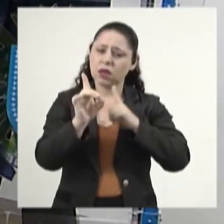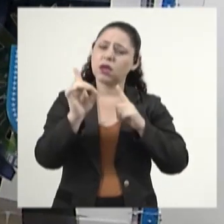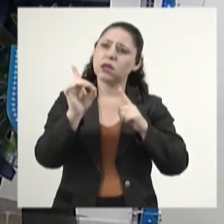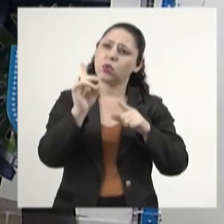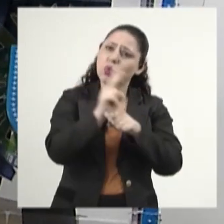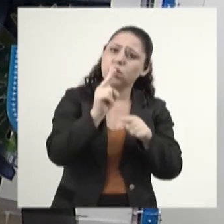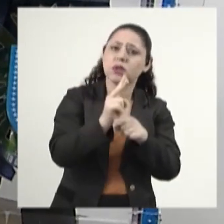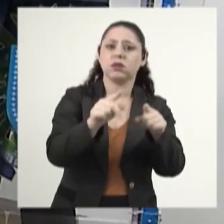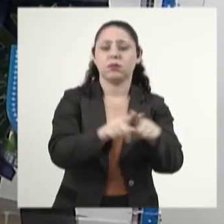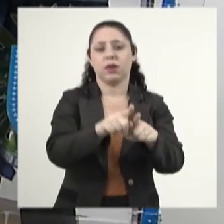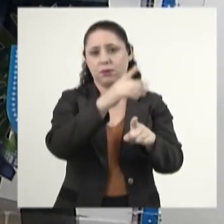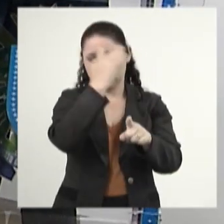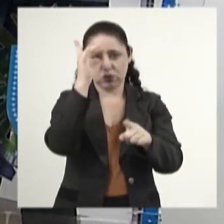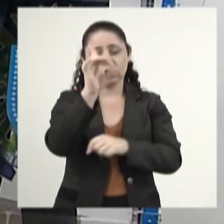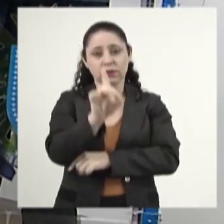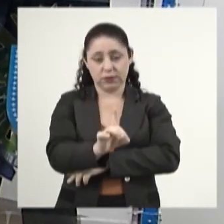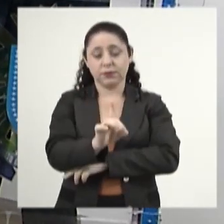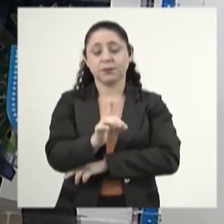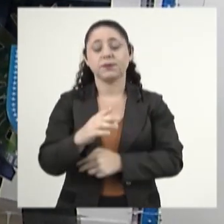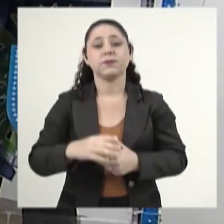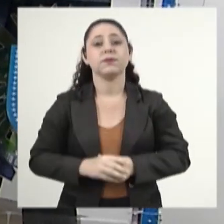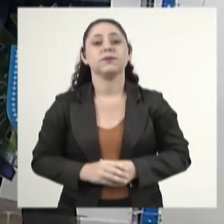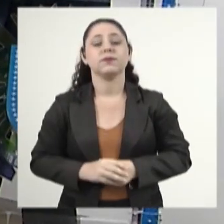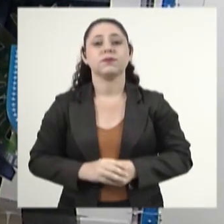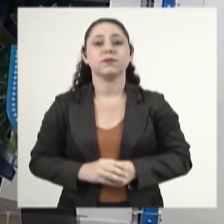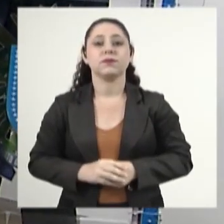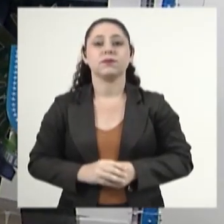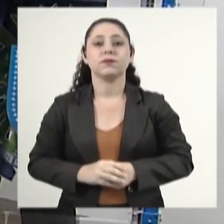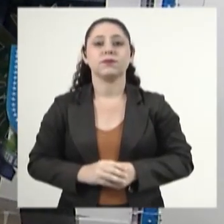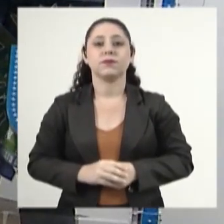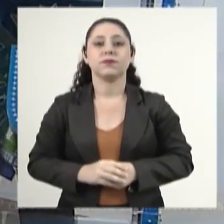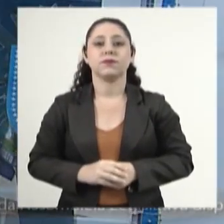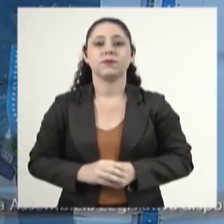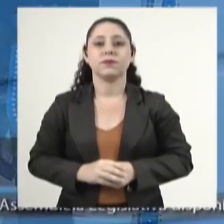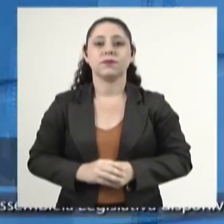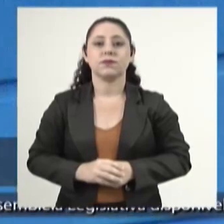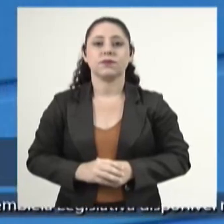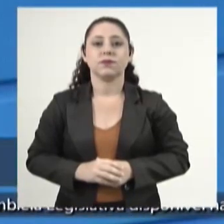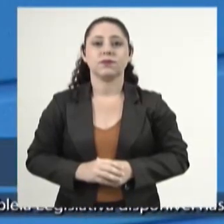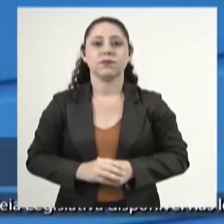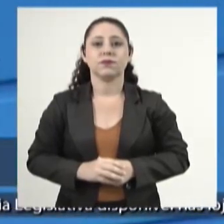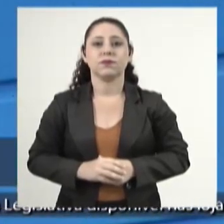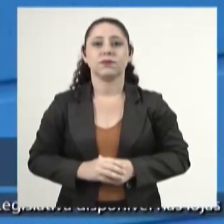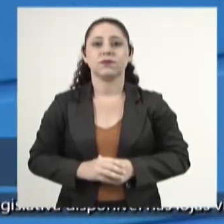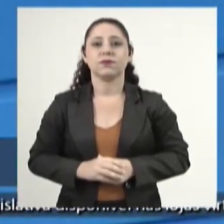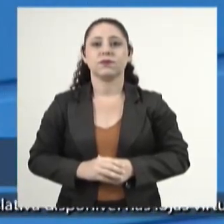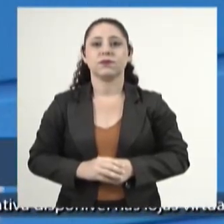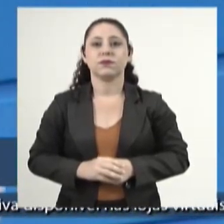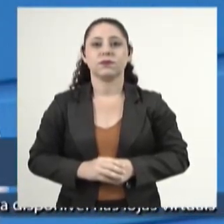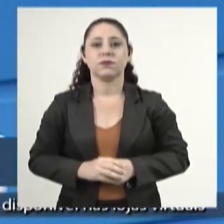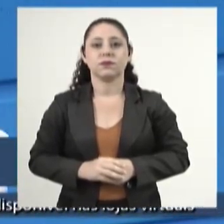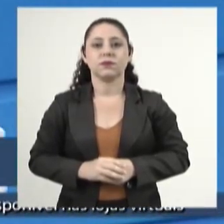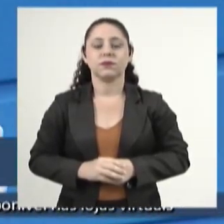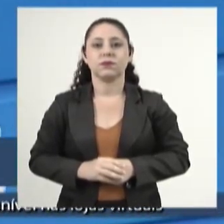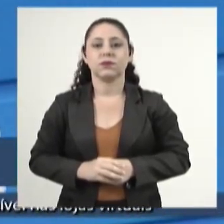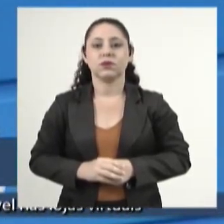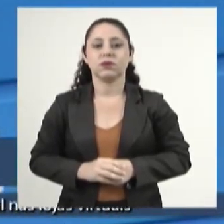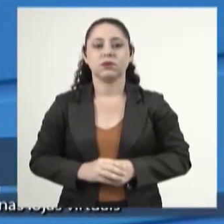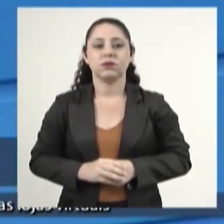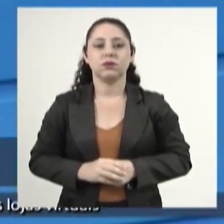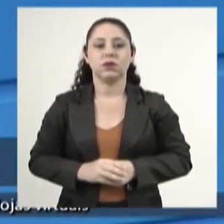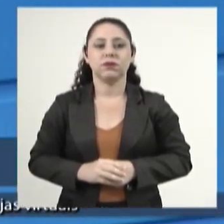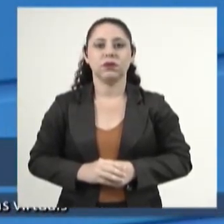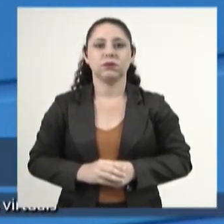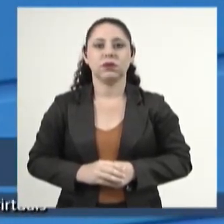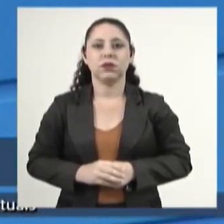suporte no dia a dia para as pessoas com deficiência. Vale destacar, Nobres, que não se trata de uma